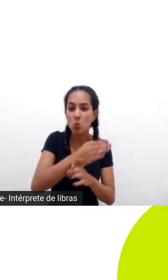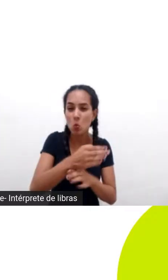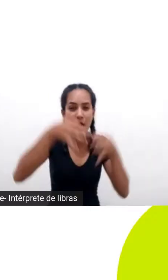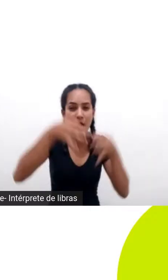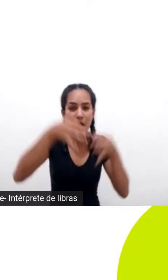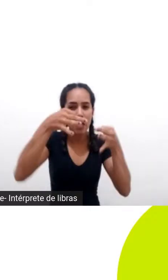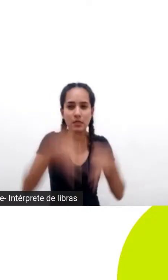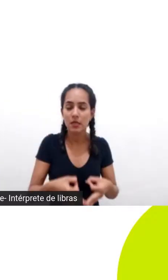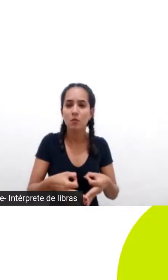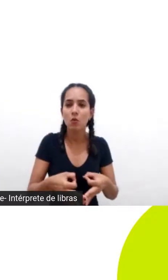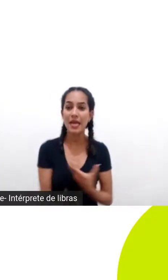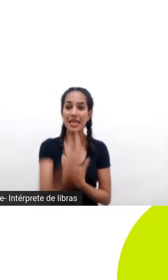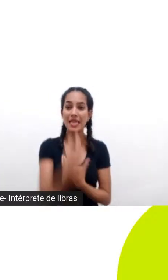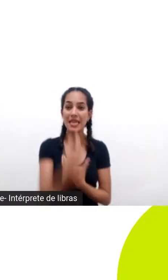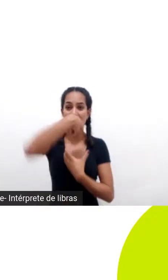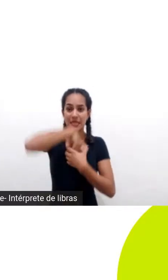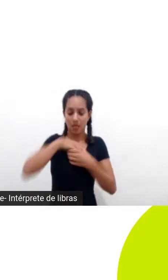dele